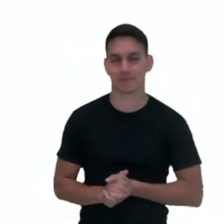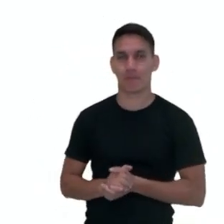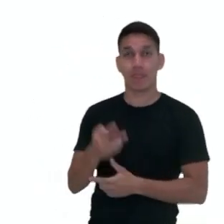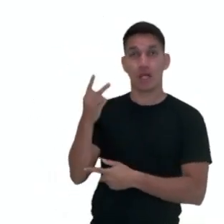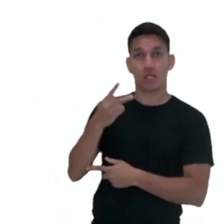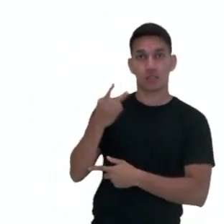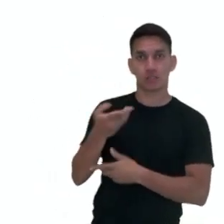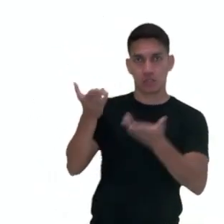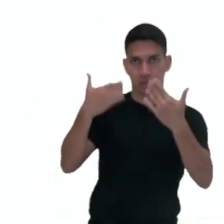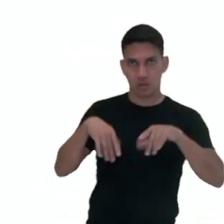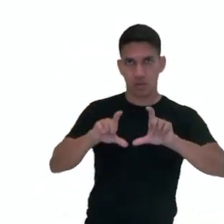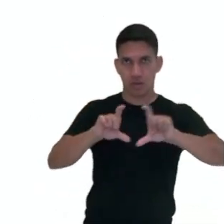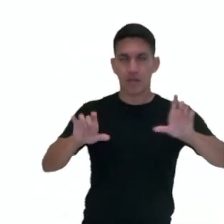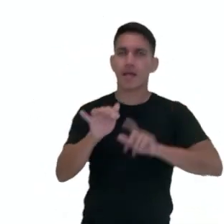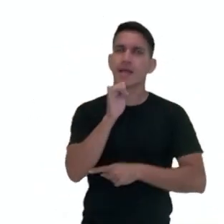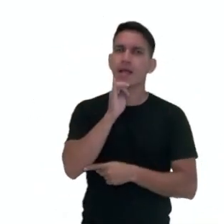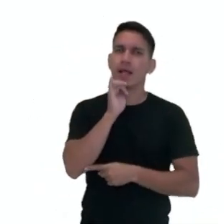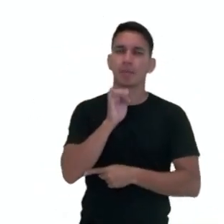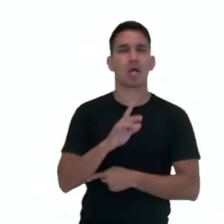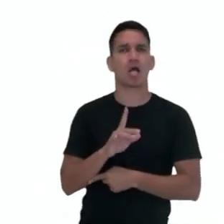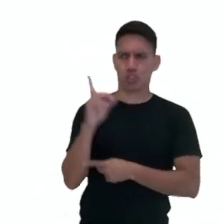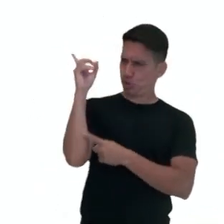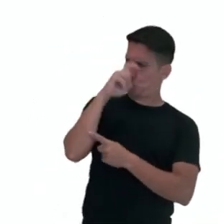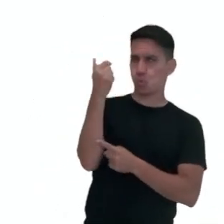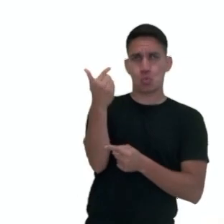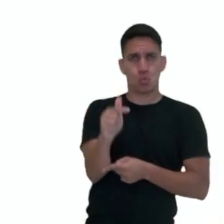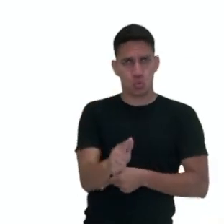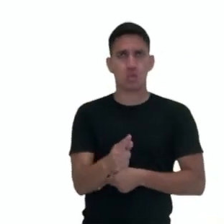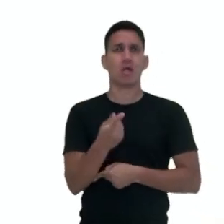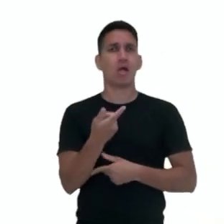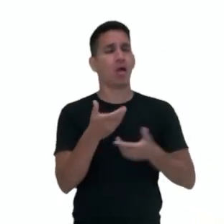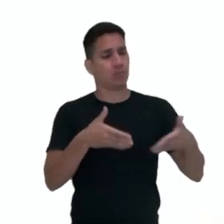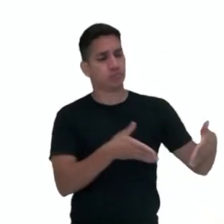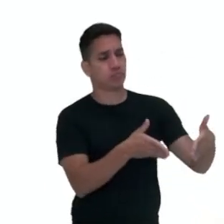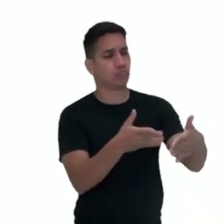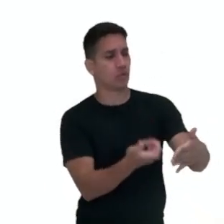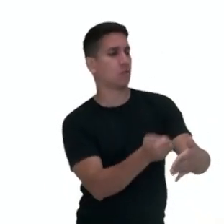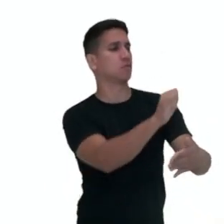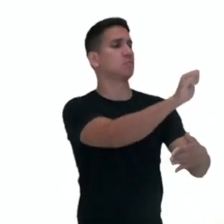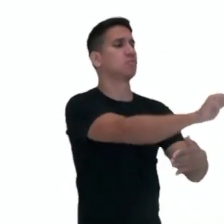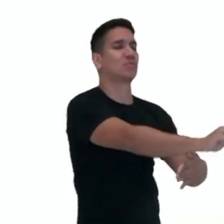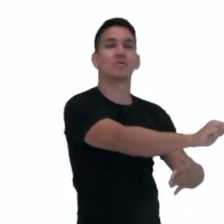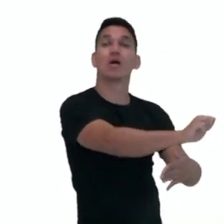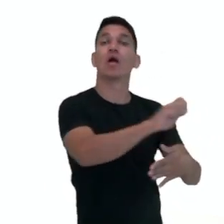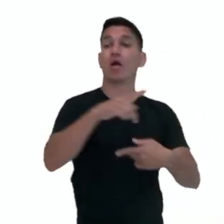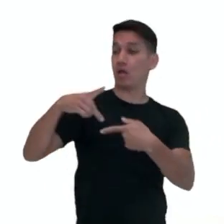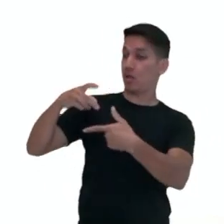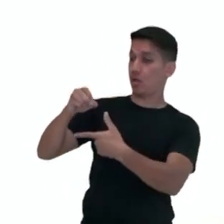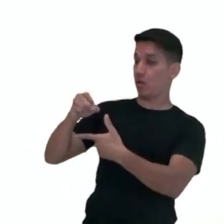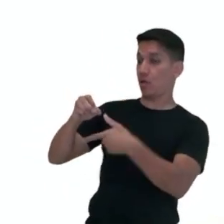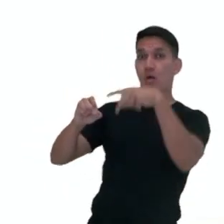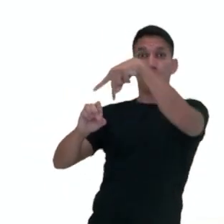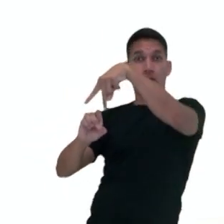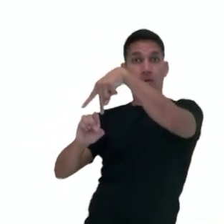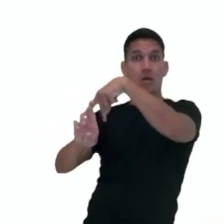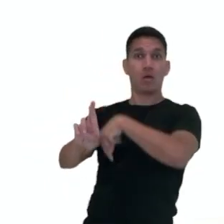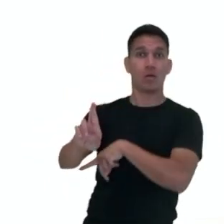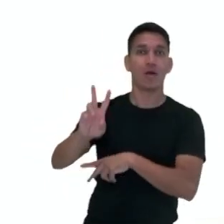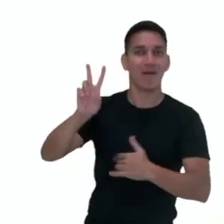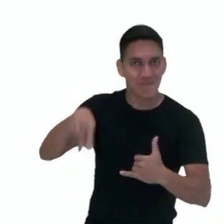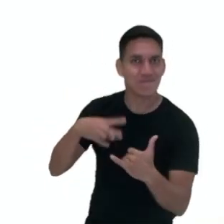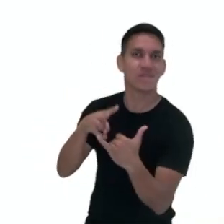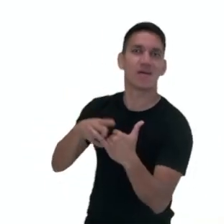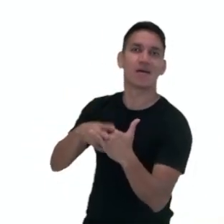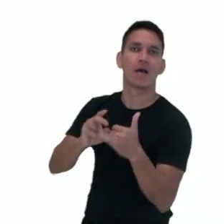segundo exemplo, sem dificuldade, por pé na margem oposta. A gente tem aqui com um acento o verbo por,